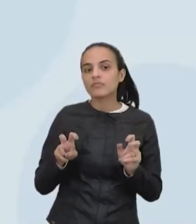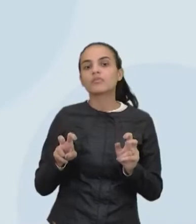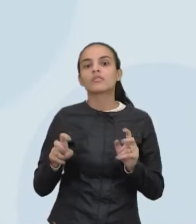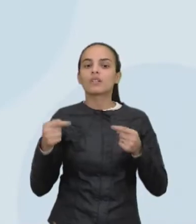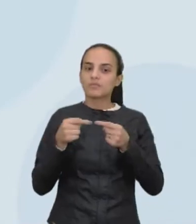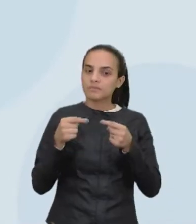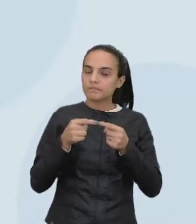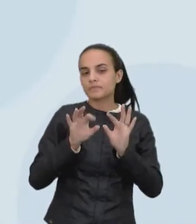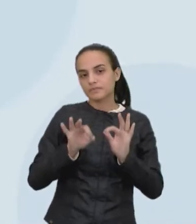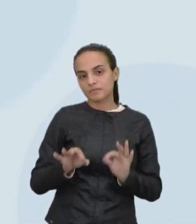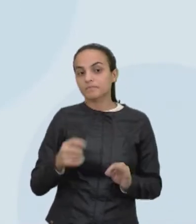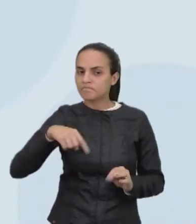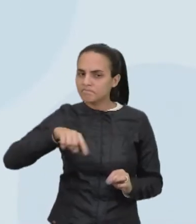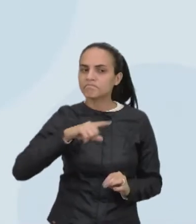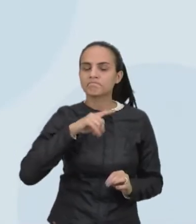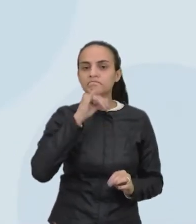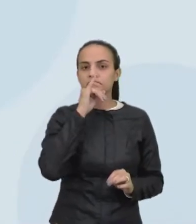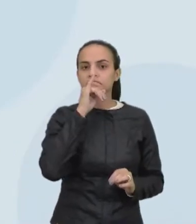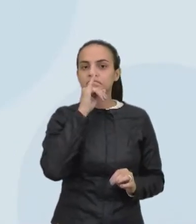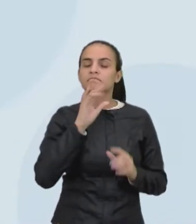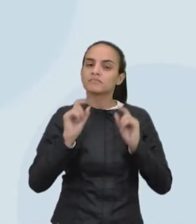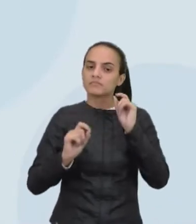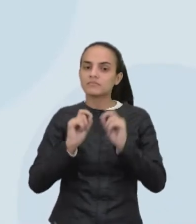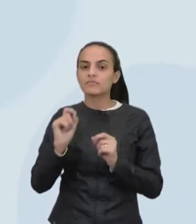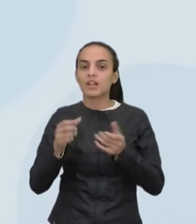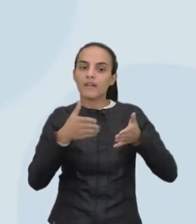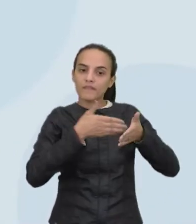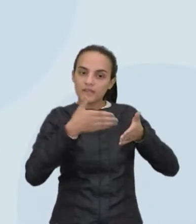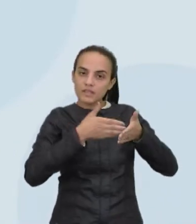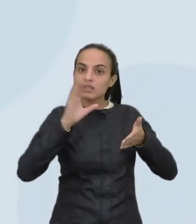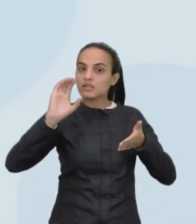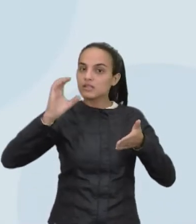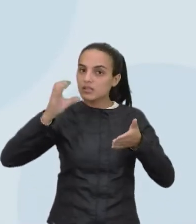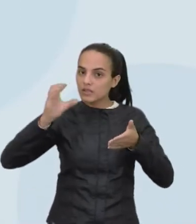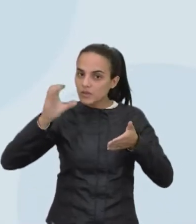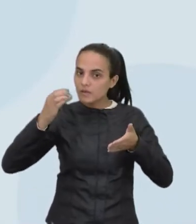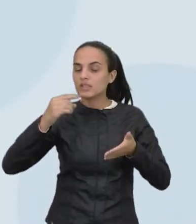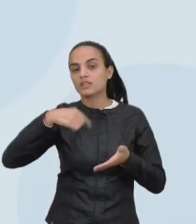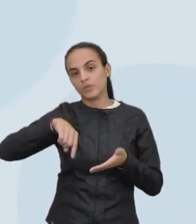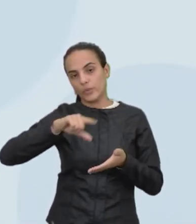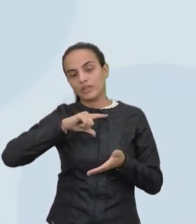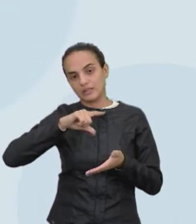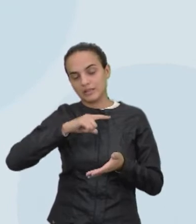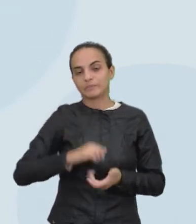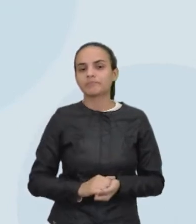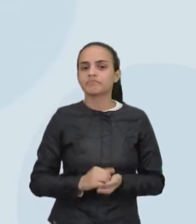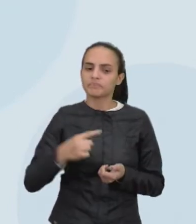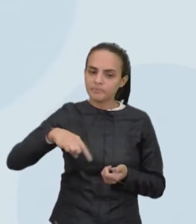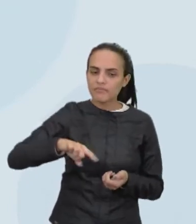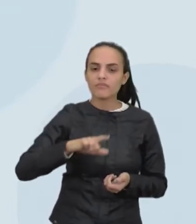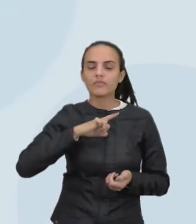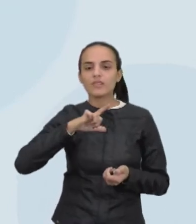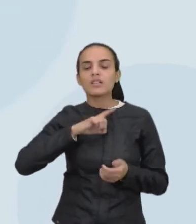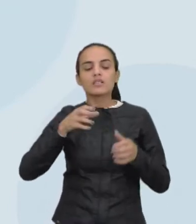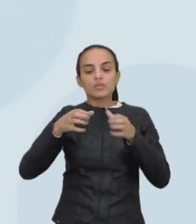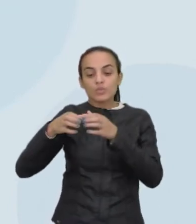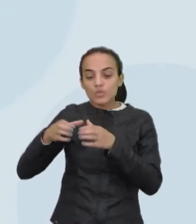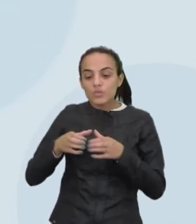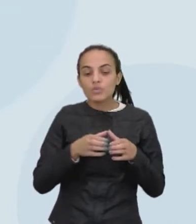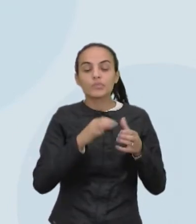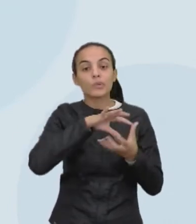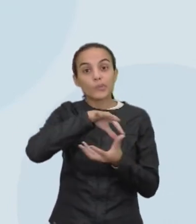envolvidas, a gente tem, por exemplo, olha só, revistas científicas envolvidas, a gente tem a Organização